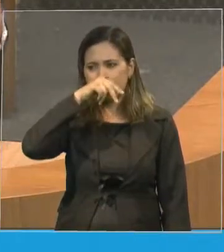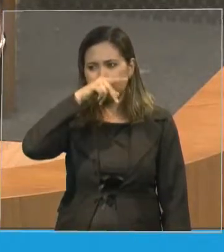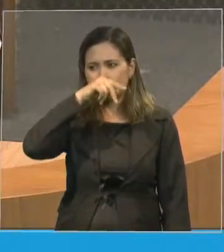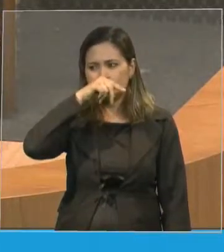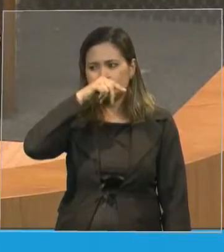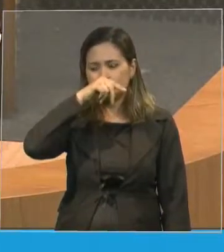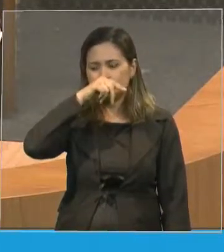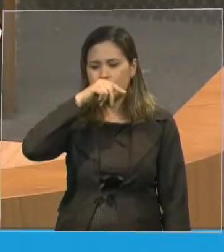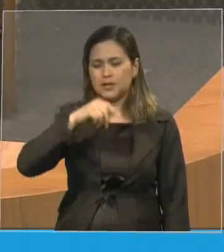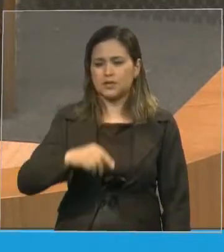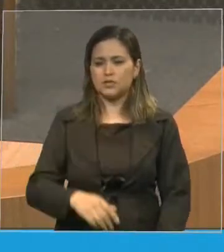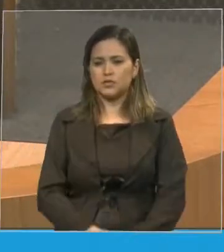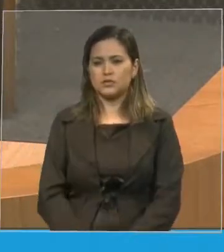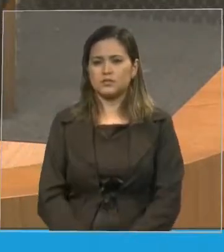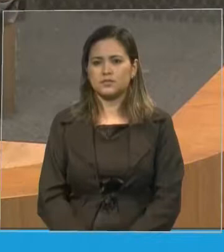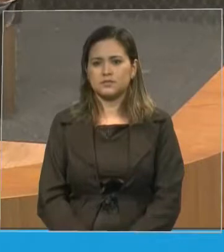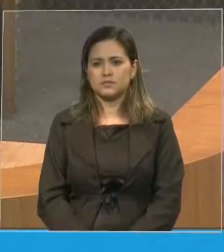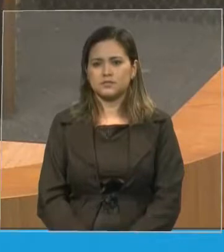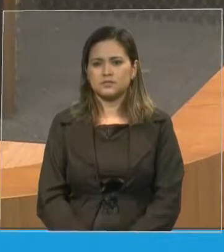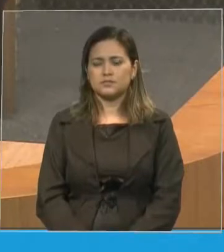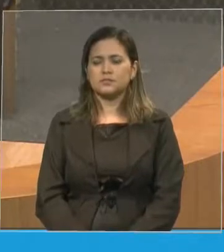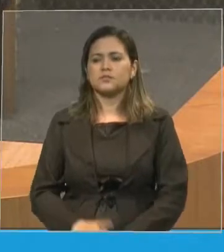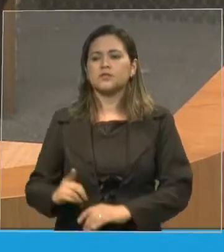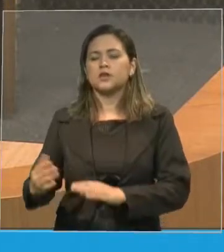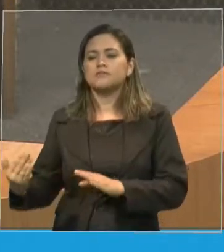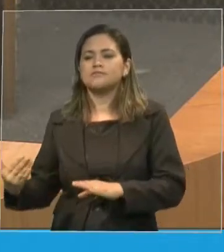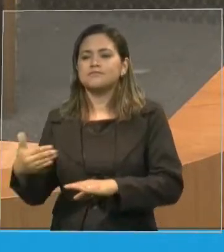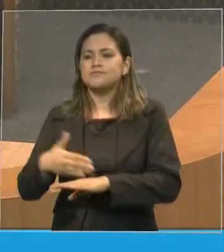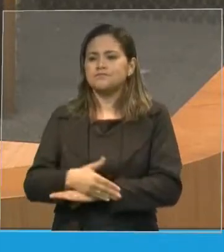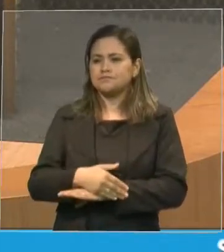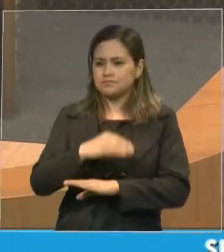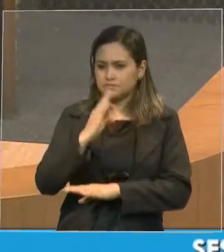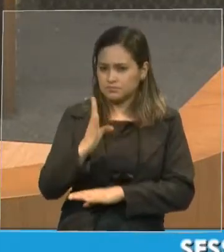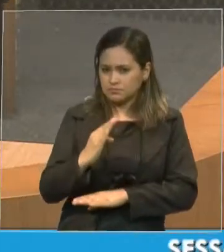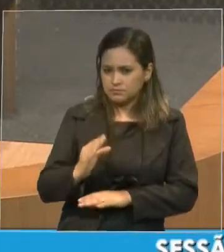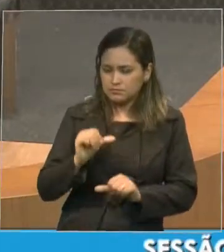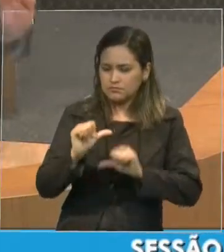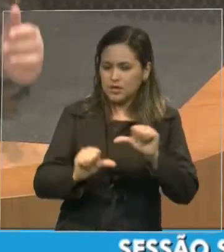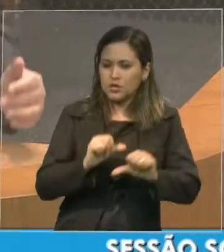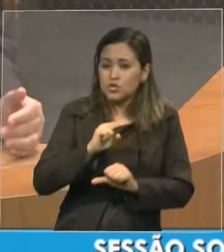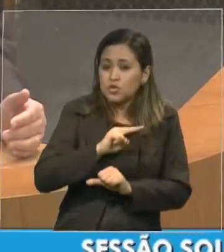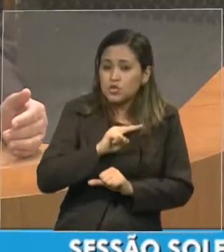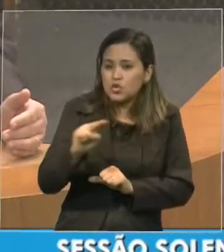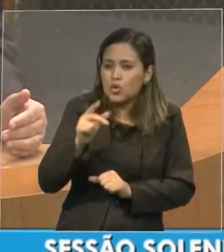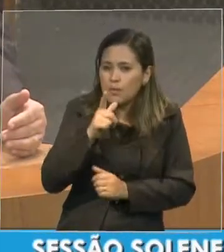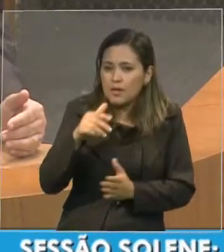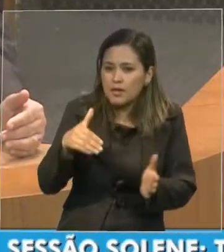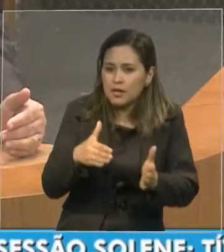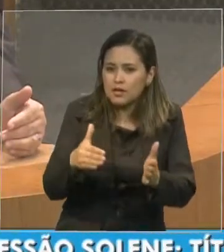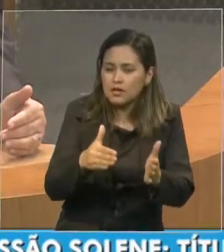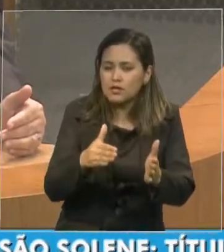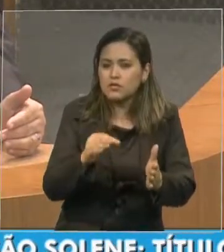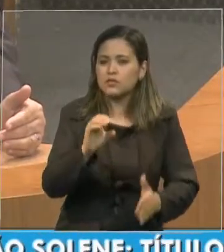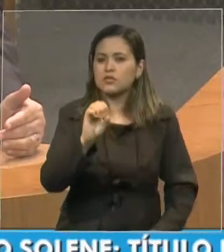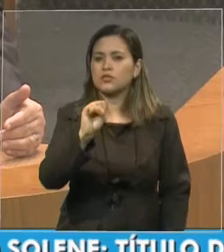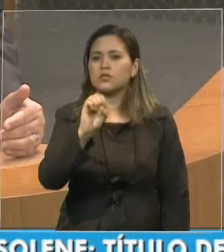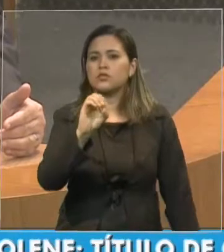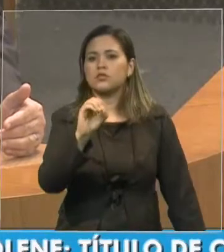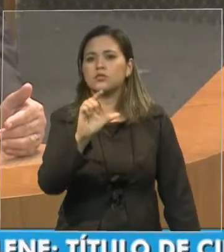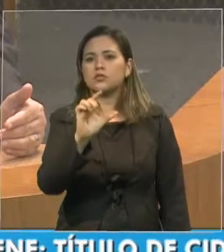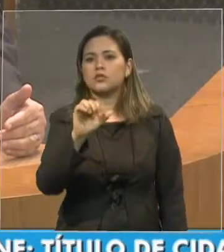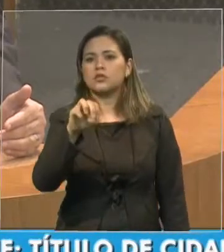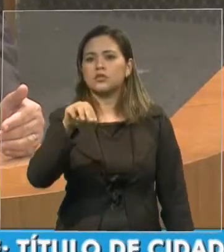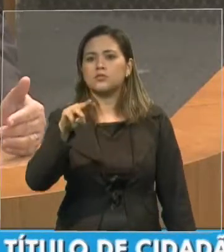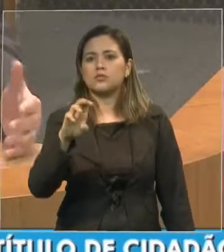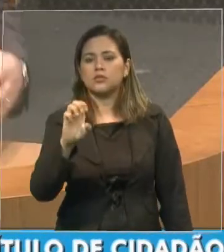Solimões, Amazonas, na verdade, se quisesse unir todo esse mar de água, que é o que significa a